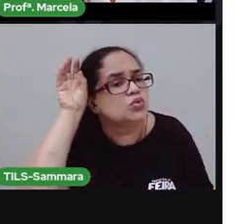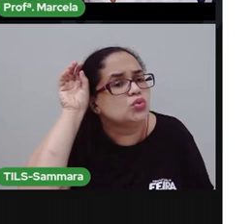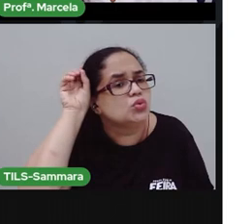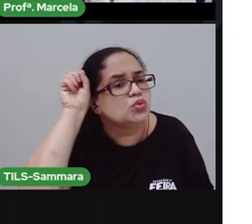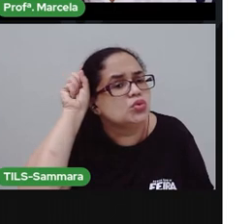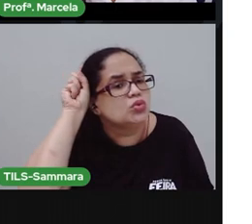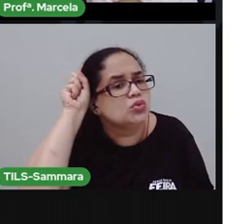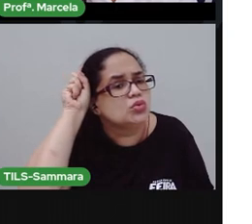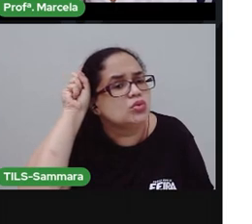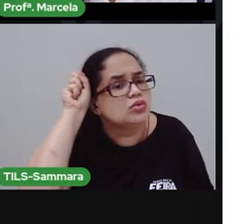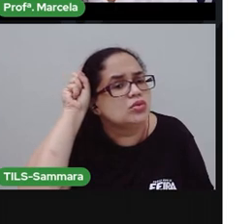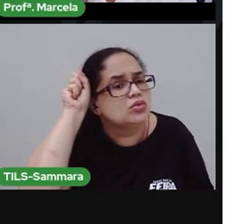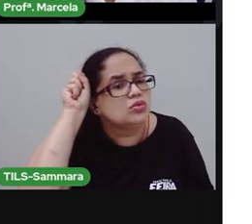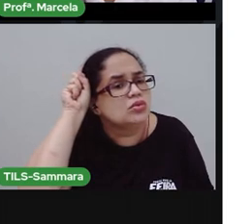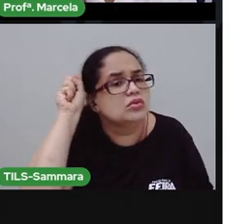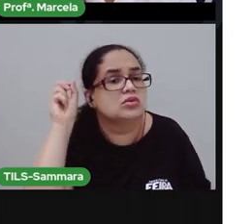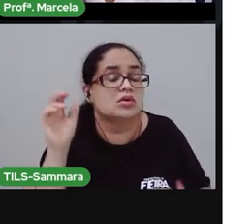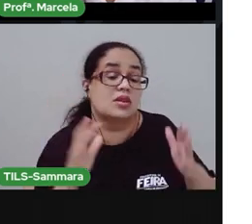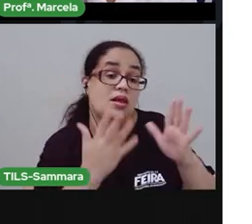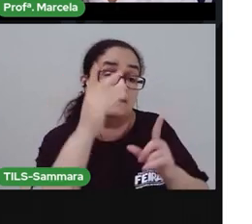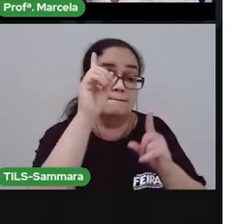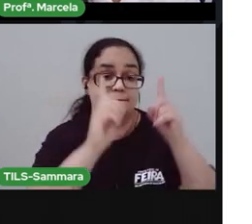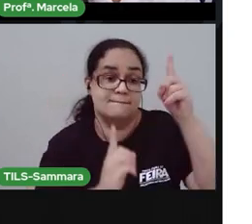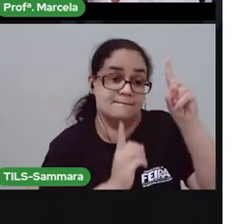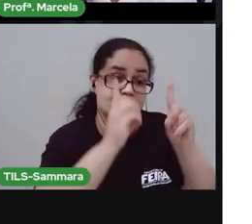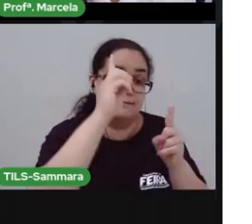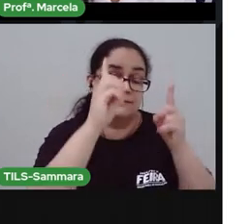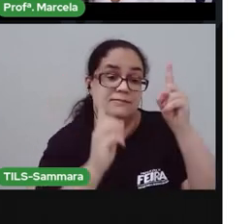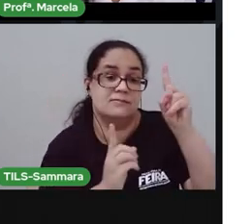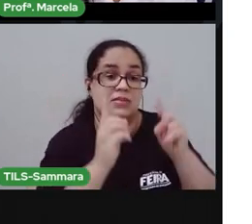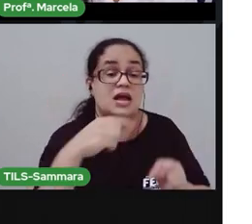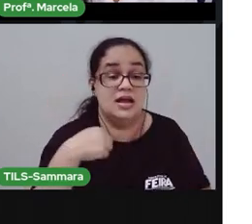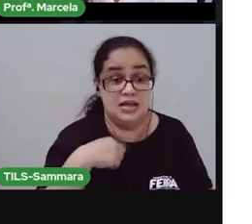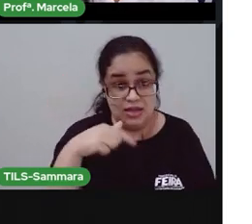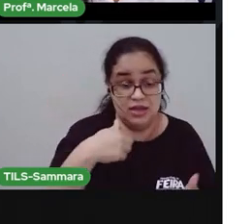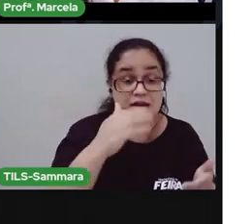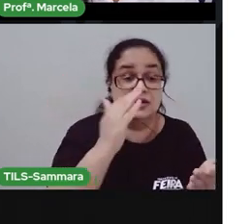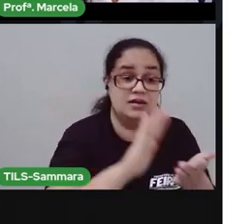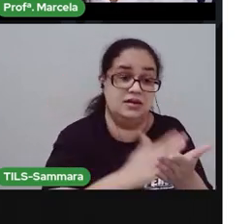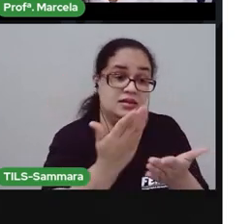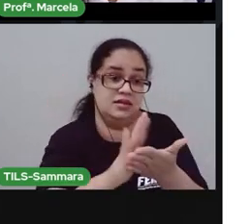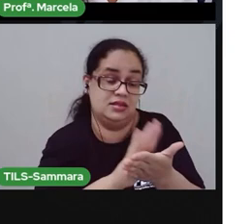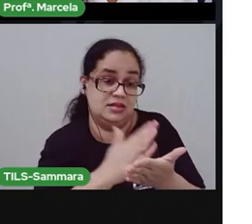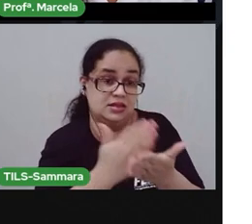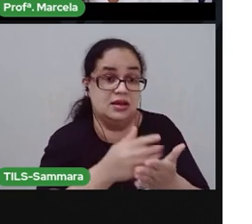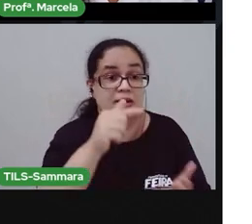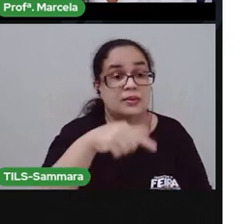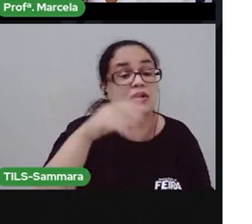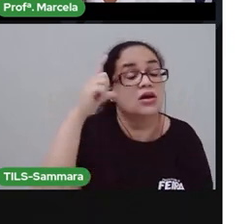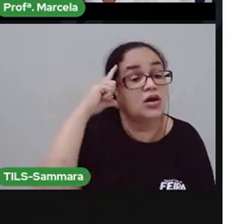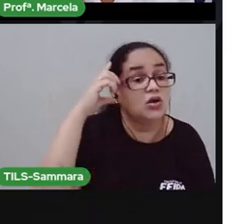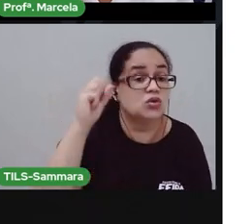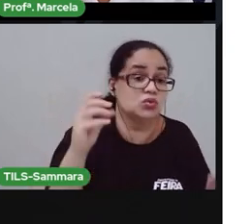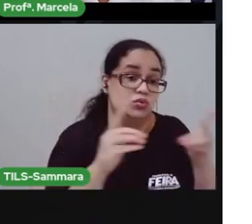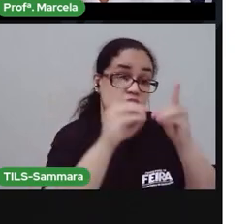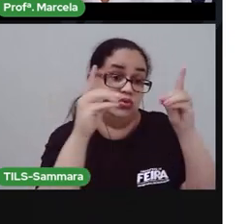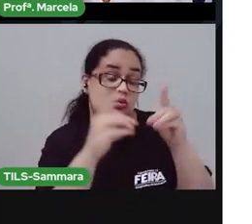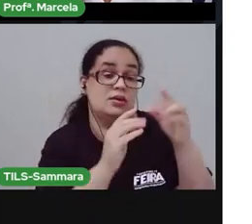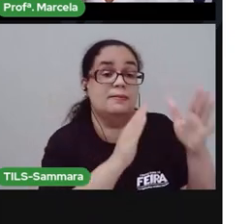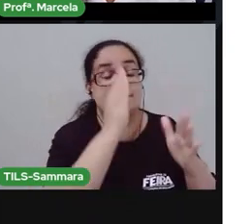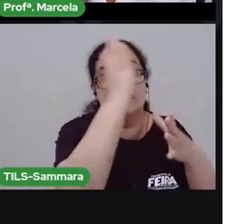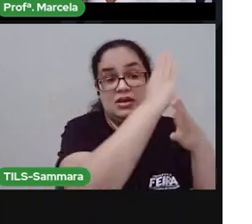Por meio de gestos. E é o que a Pró Samara tá fazendo aí, né? A dinâmica da Libras.